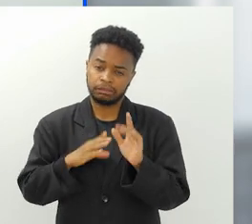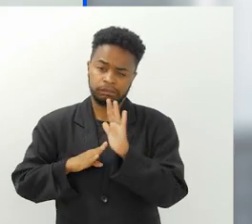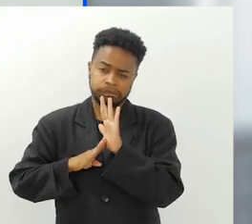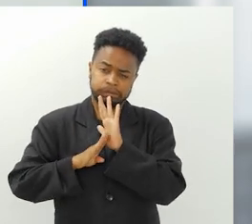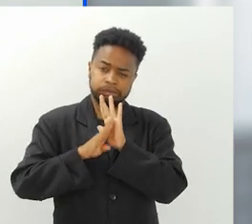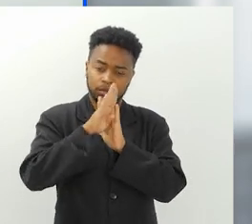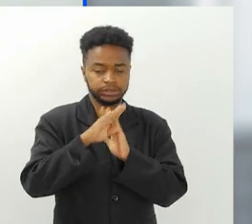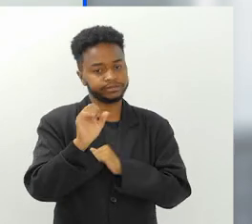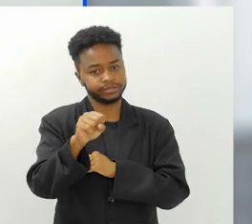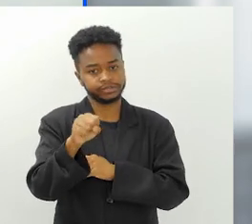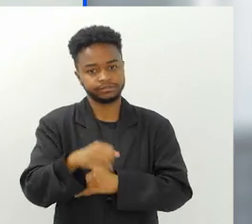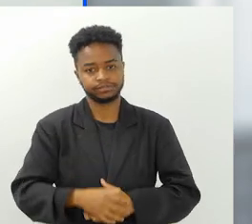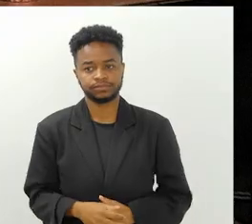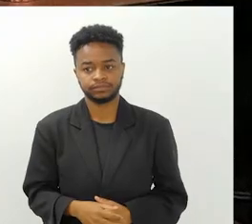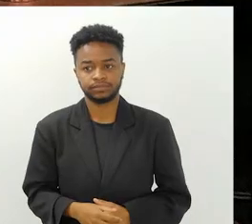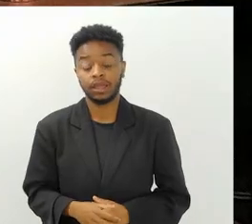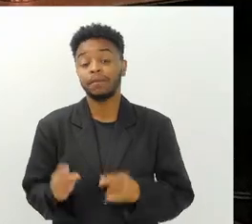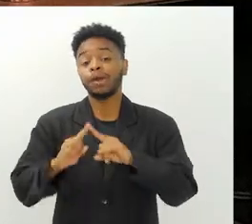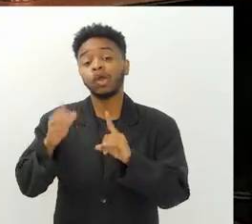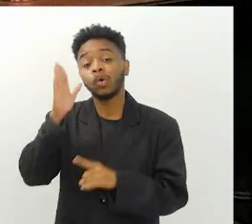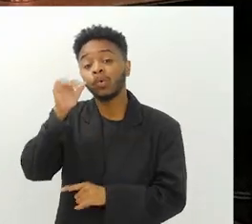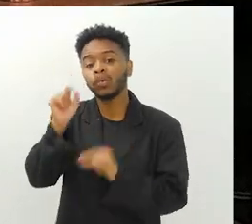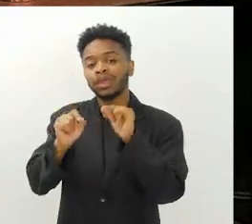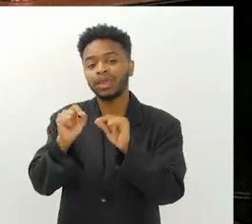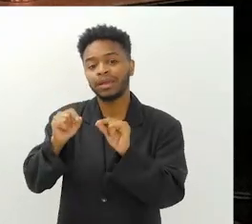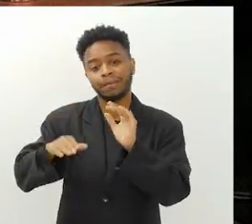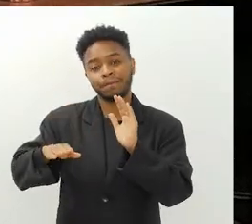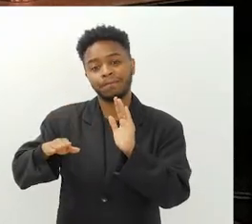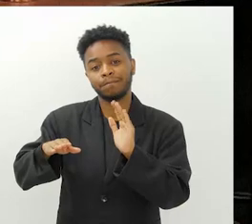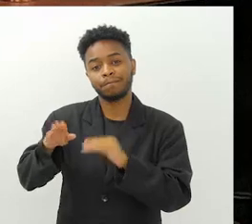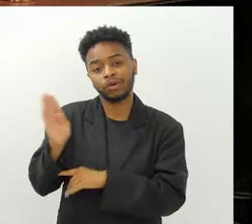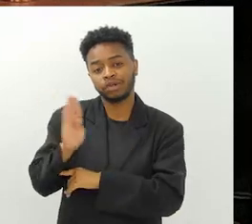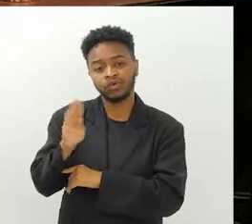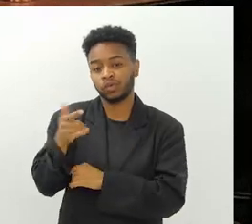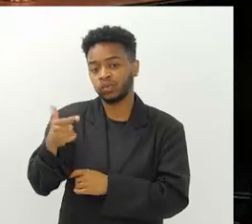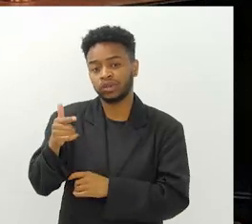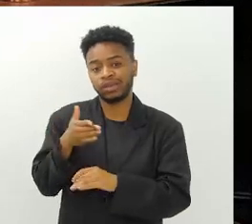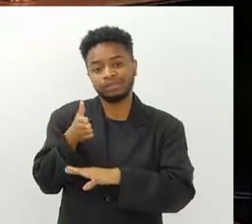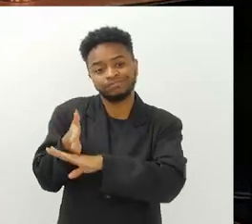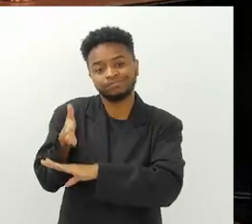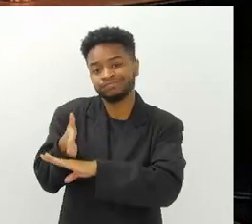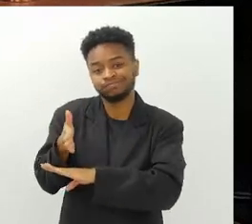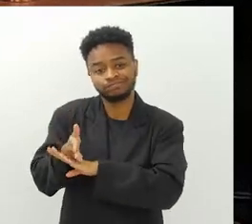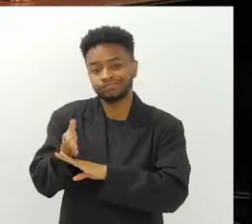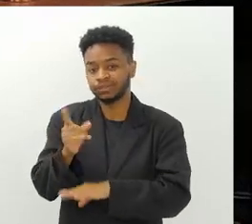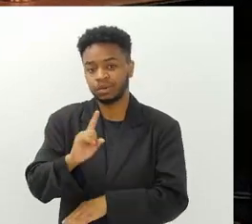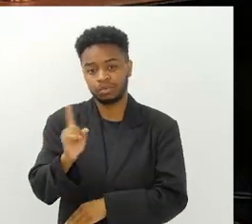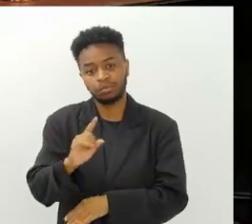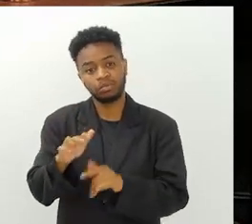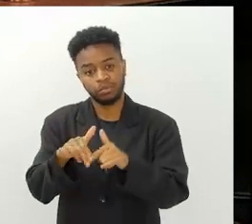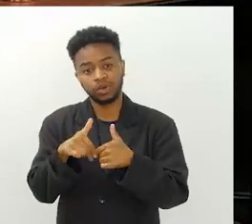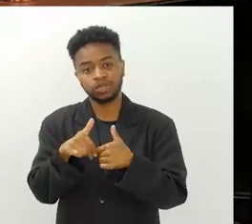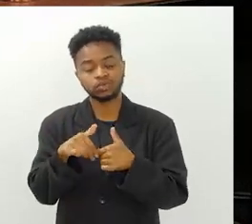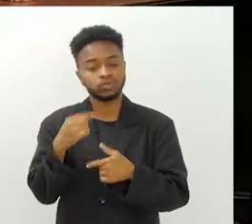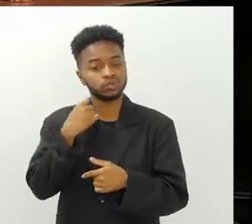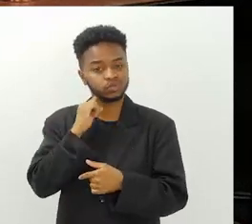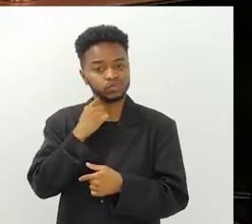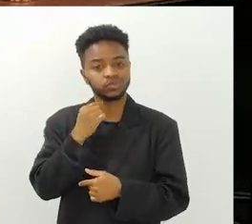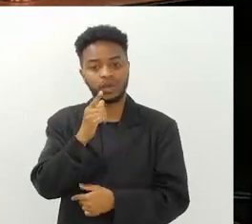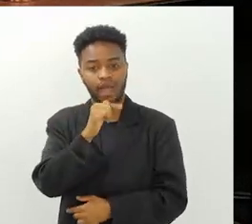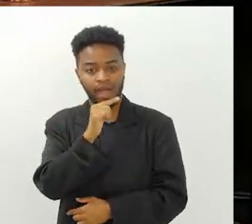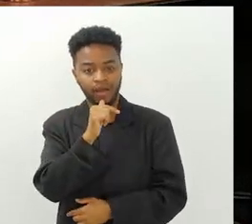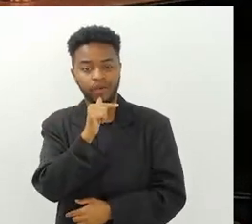destacou na nossa leitura, sim. O curioso é que Botafogo não é uma praia, assim, muito frequentada, né? Por conta da questão da